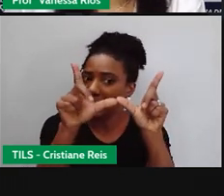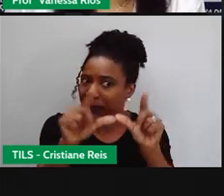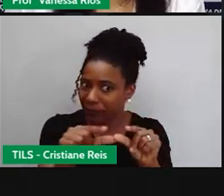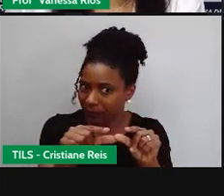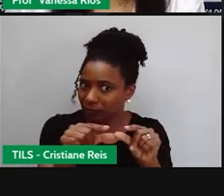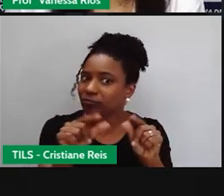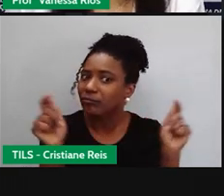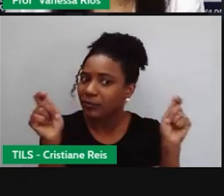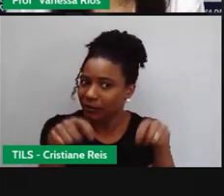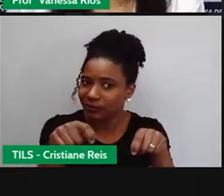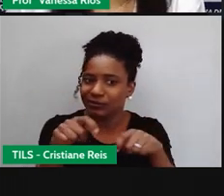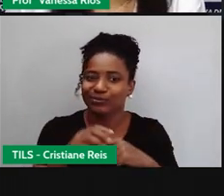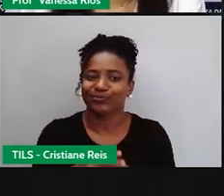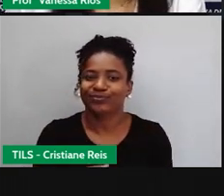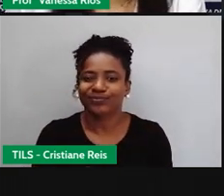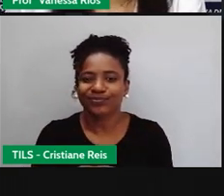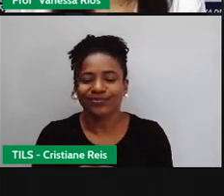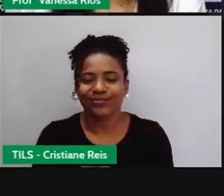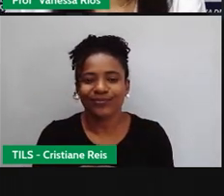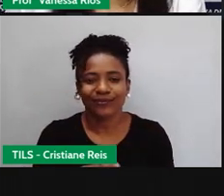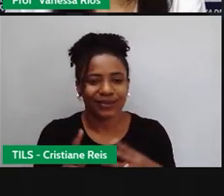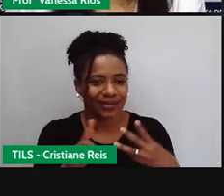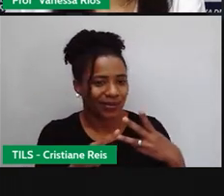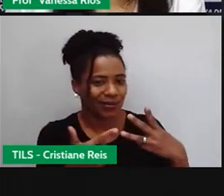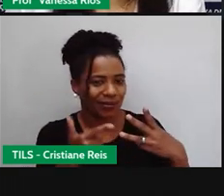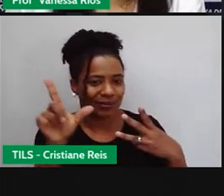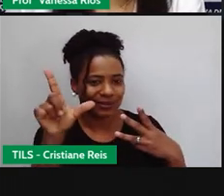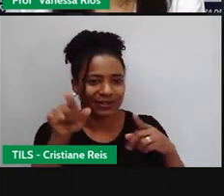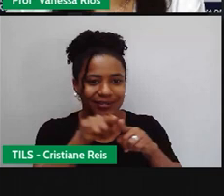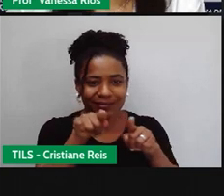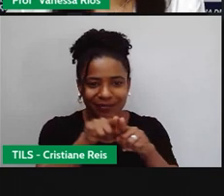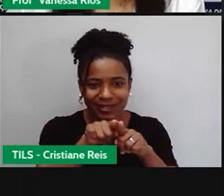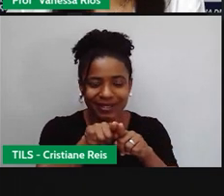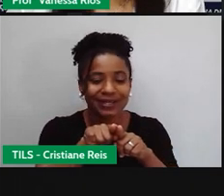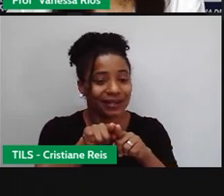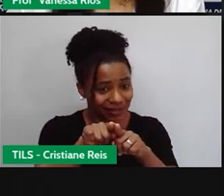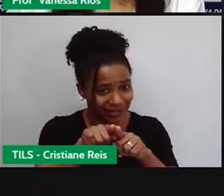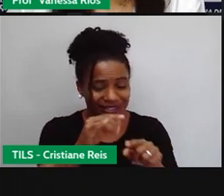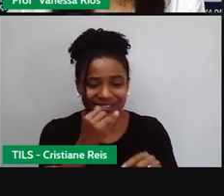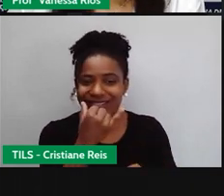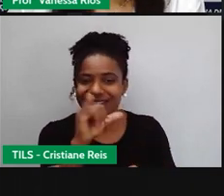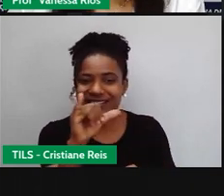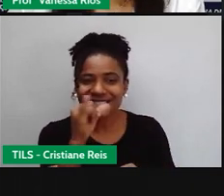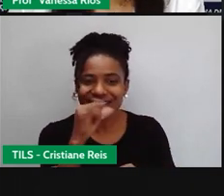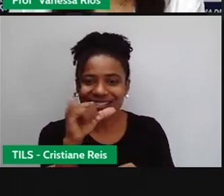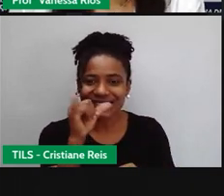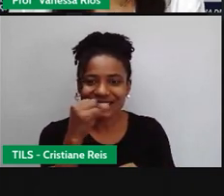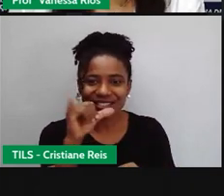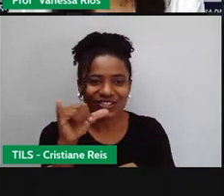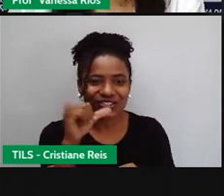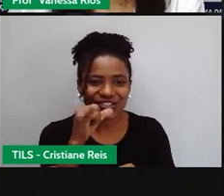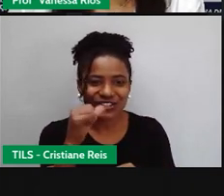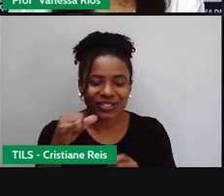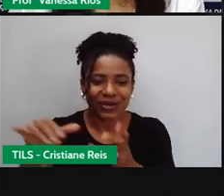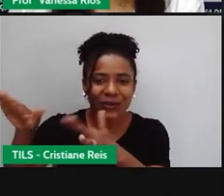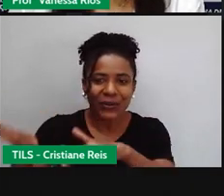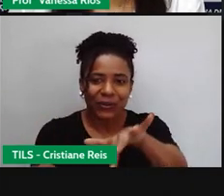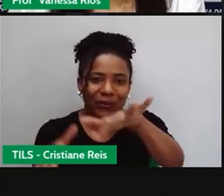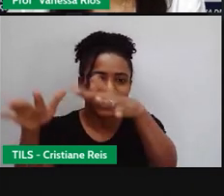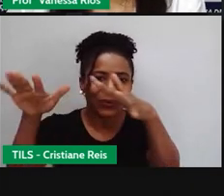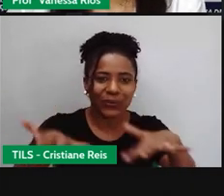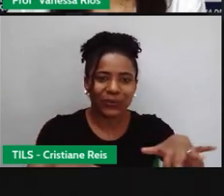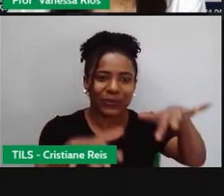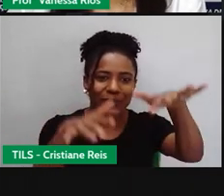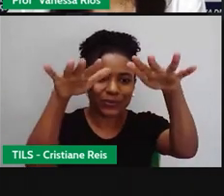Aí tem também a energia das marés, a marémotriz, que funciona parecido com a energia eólica,